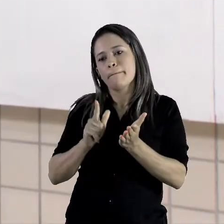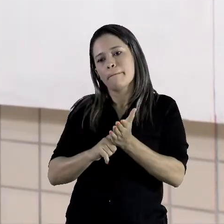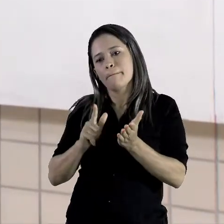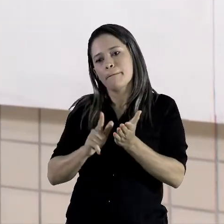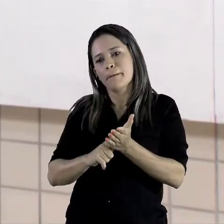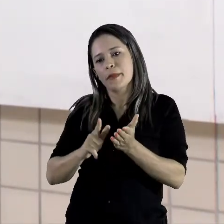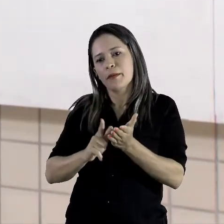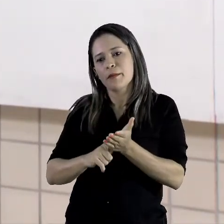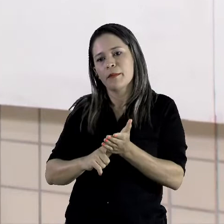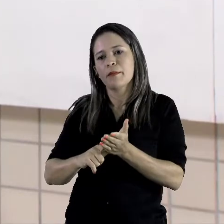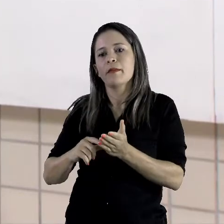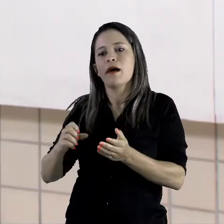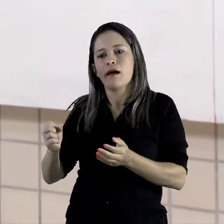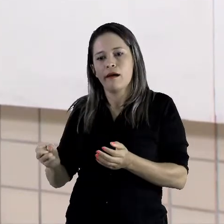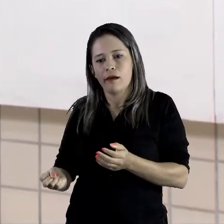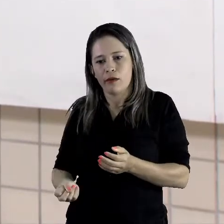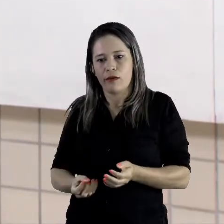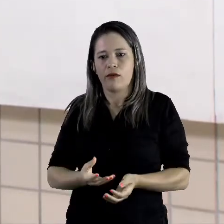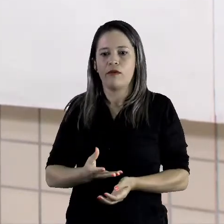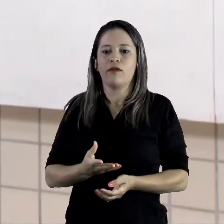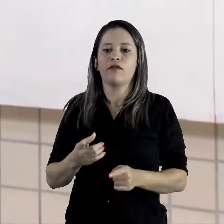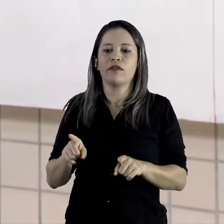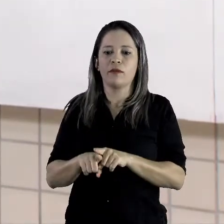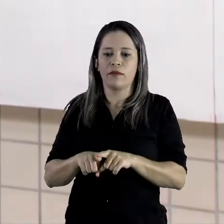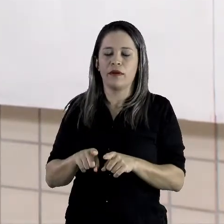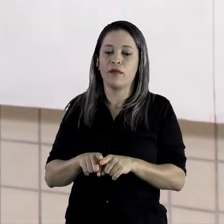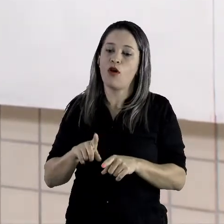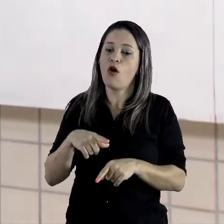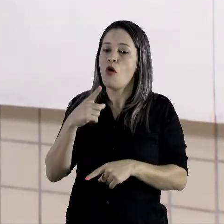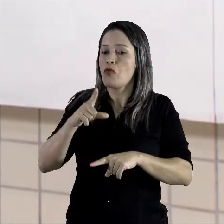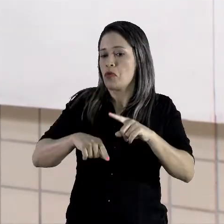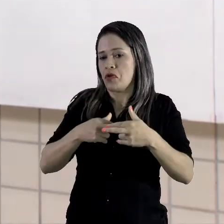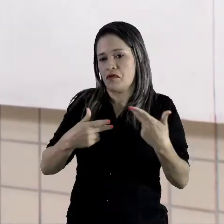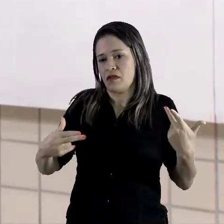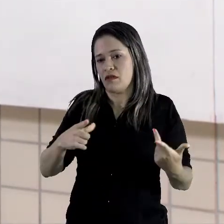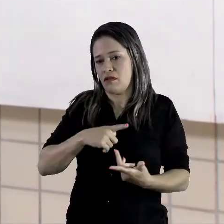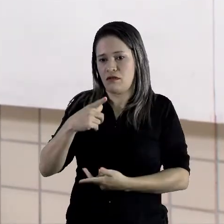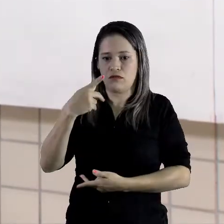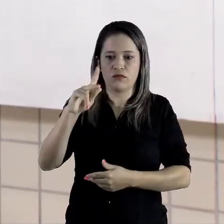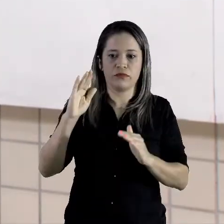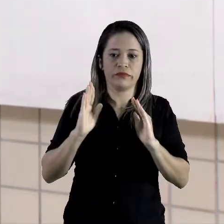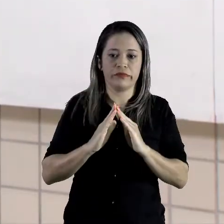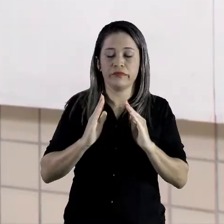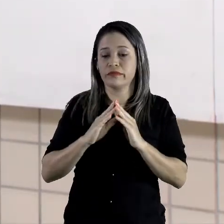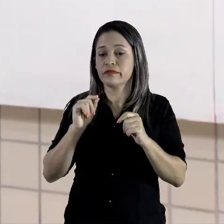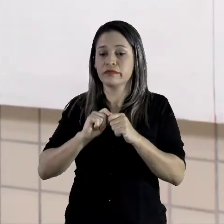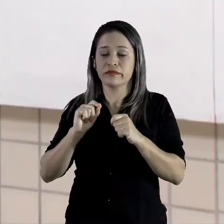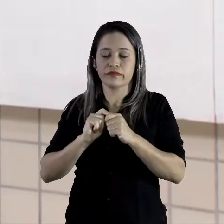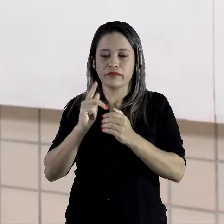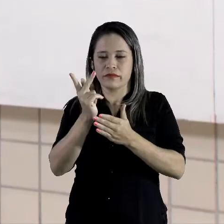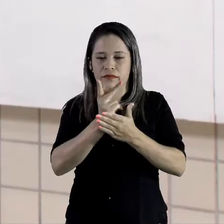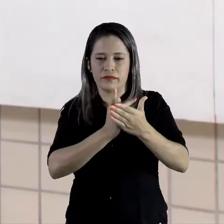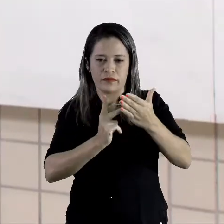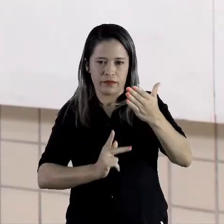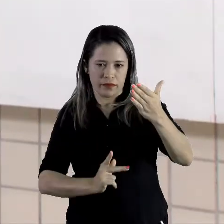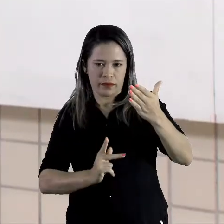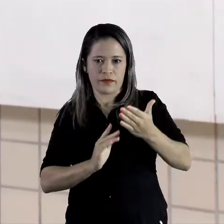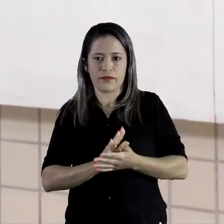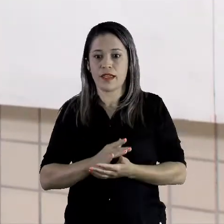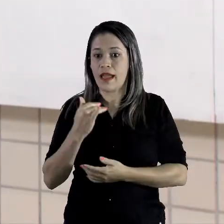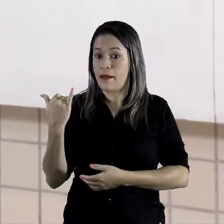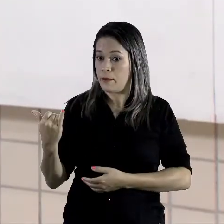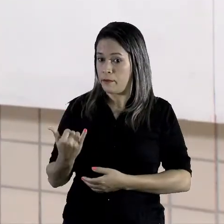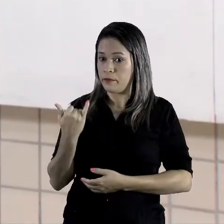coloridos ou outros materiais que tem aí na sua casa. E formar os desenhos. É